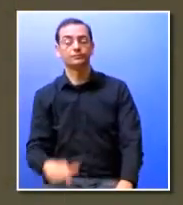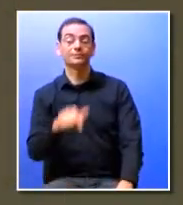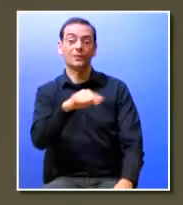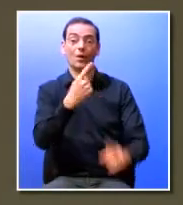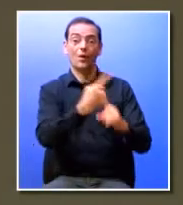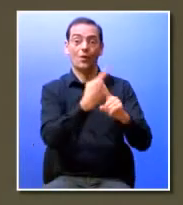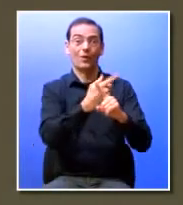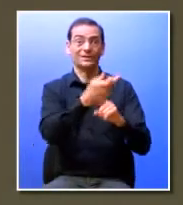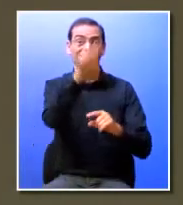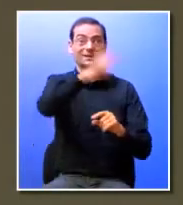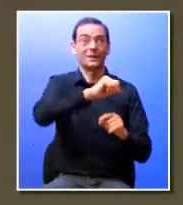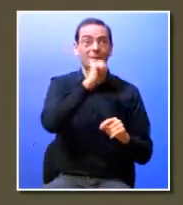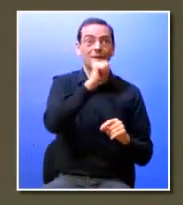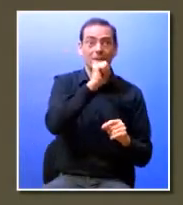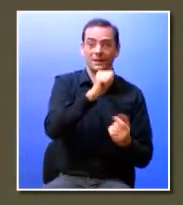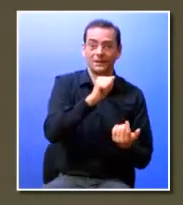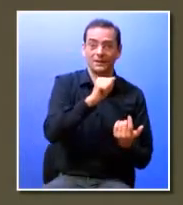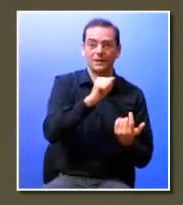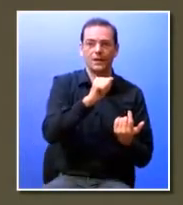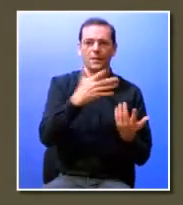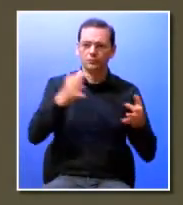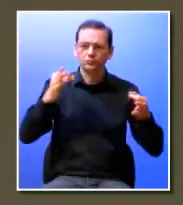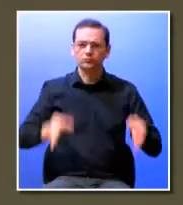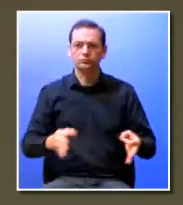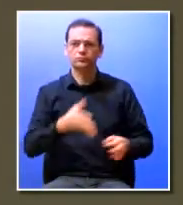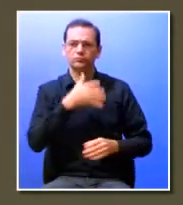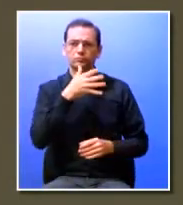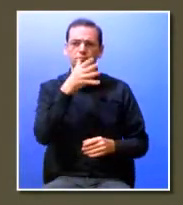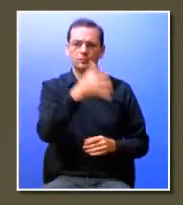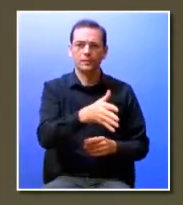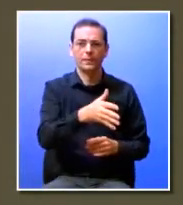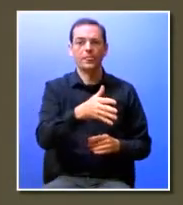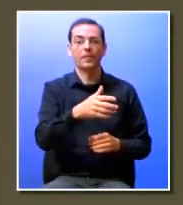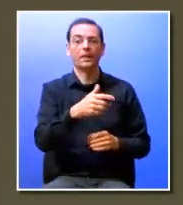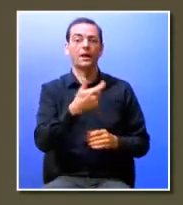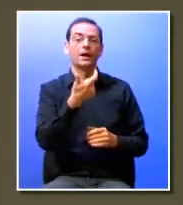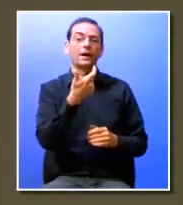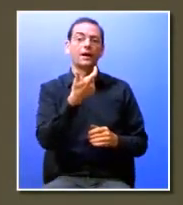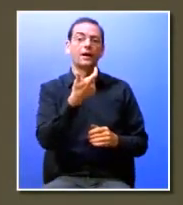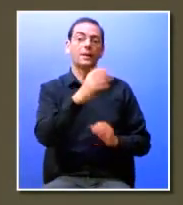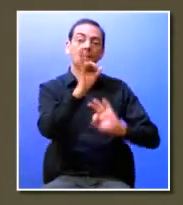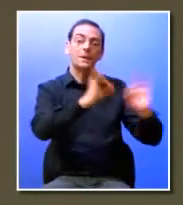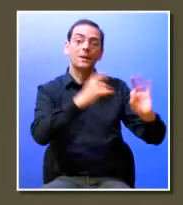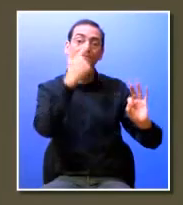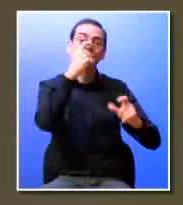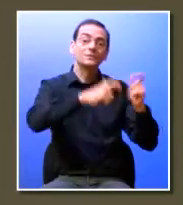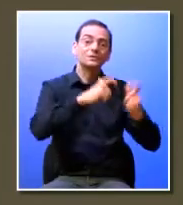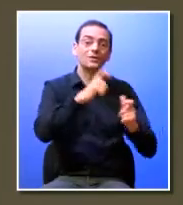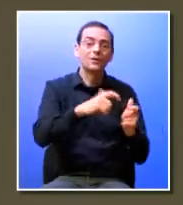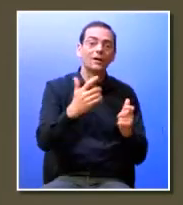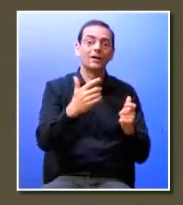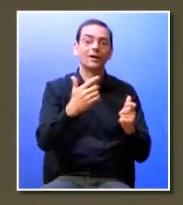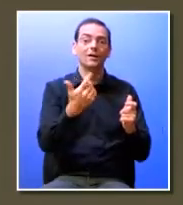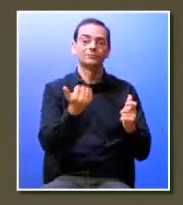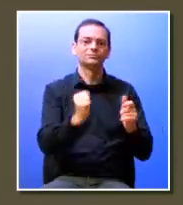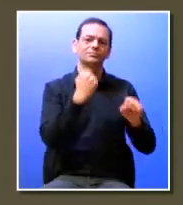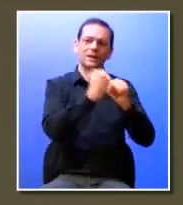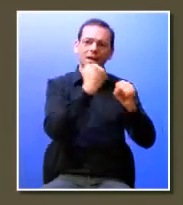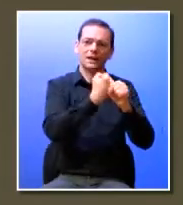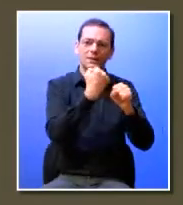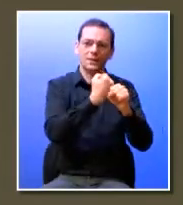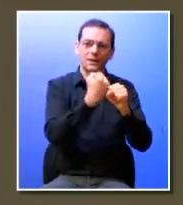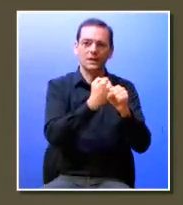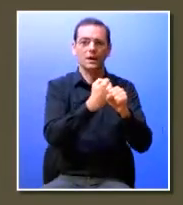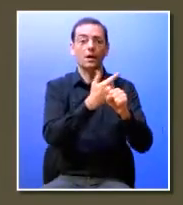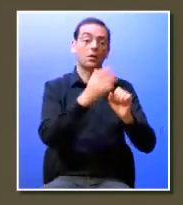existem podem caminhar para mas o que nós temos de facto é preparar as pessoas para as soft skills que vão ser necessárias para lidar com esse incerto